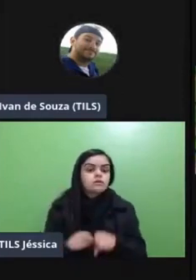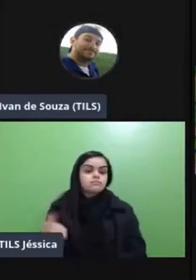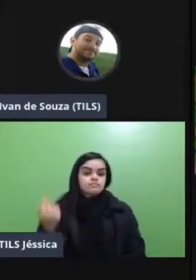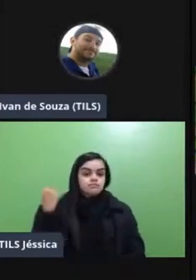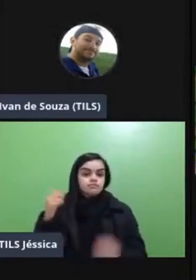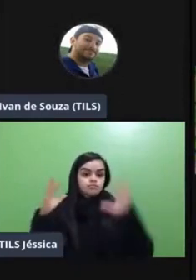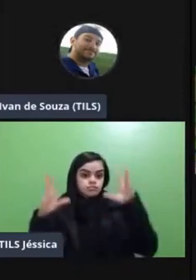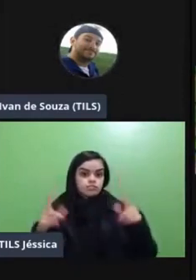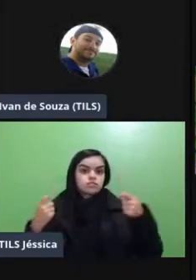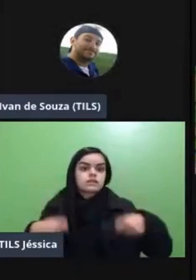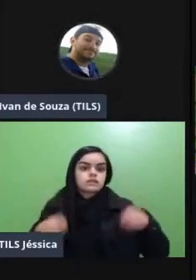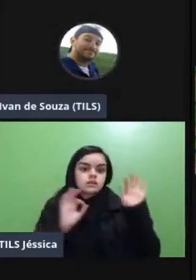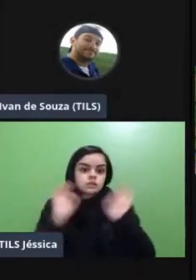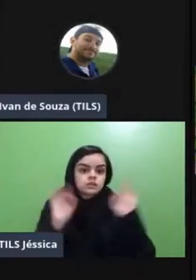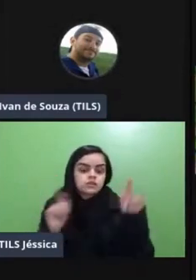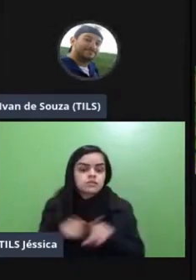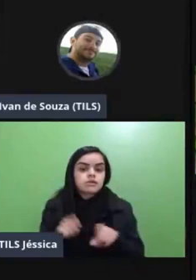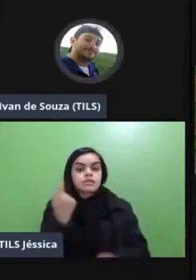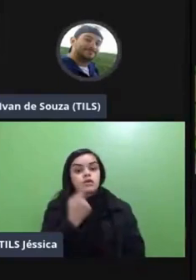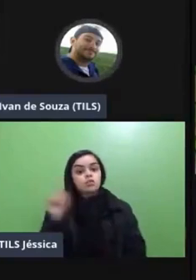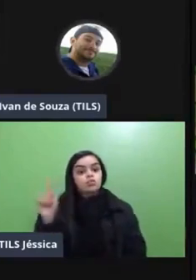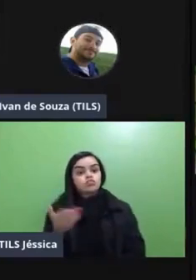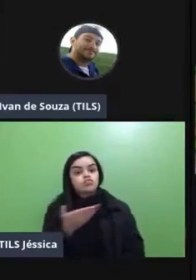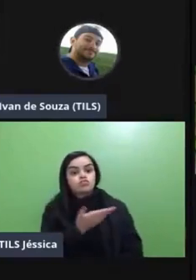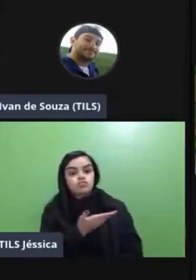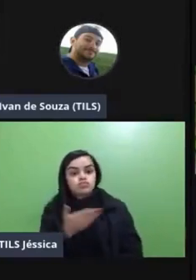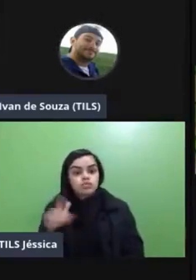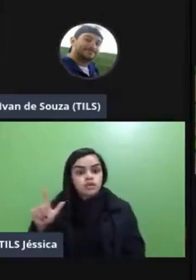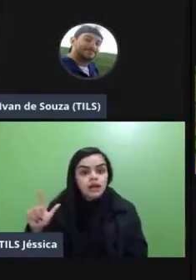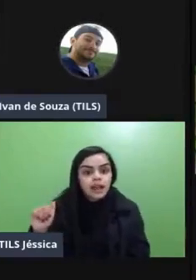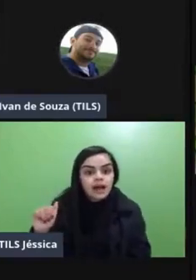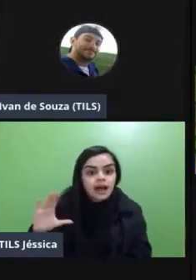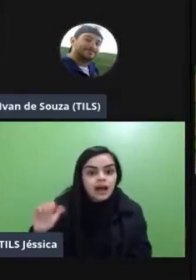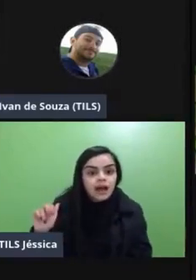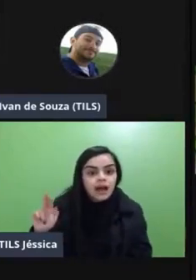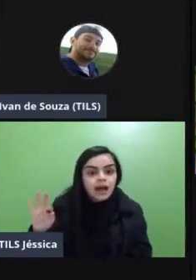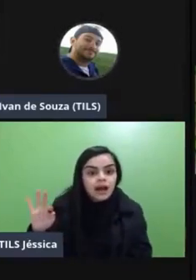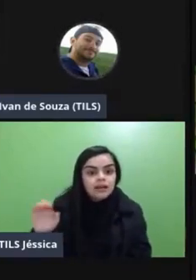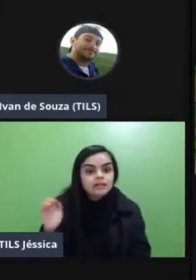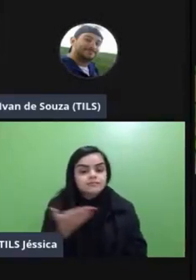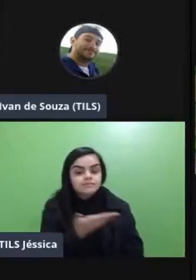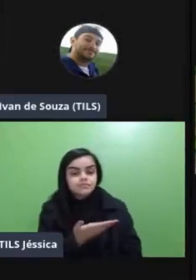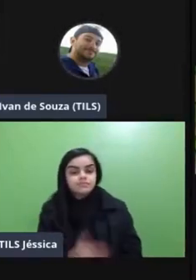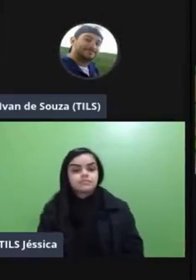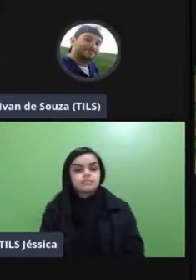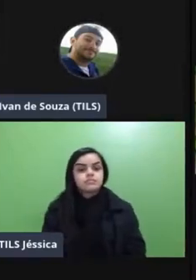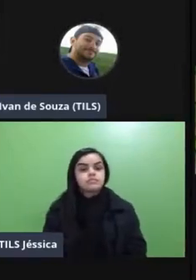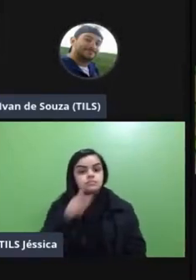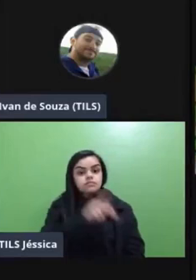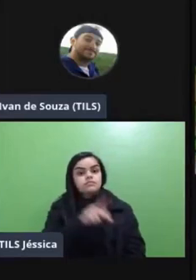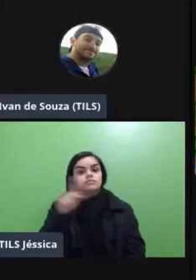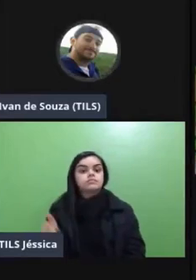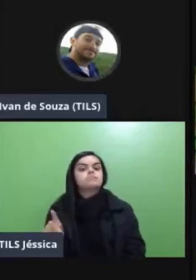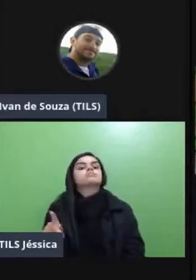eles precisam de bastante planejamento e o último é o modelo alacarte que é um modelo muito usado na Europa é que a ideia do professor assumir uma